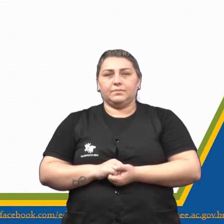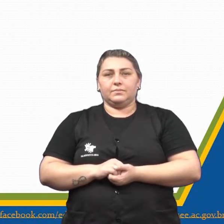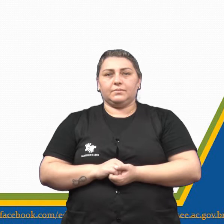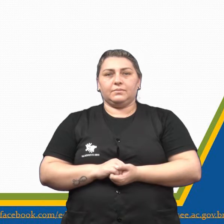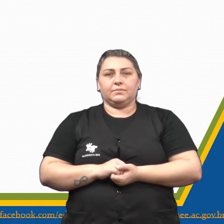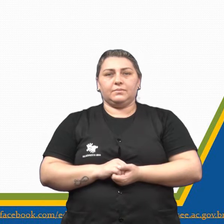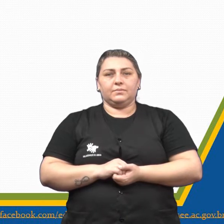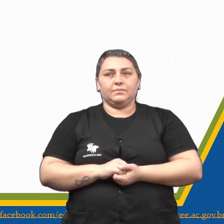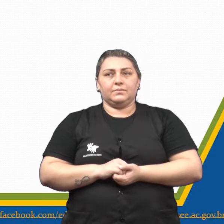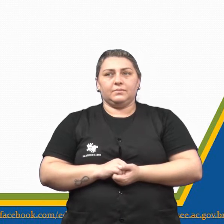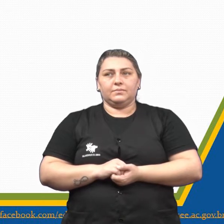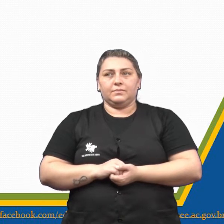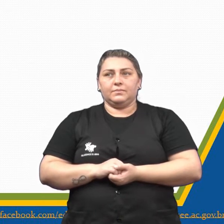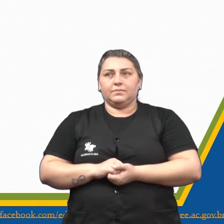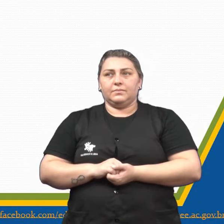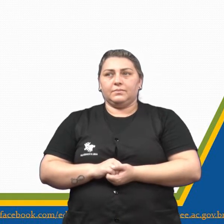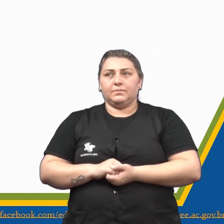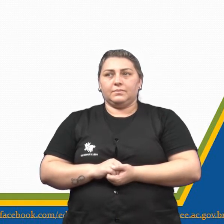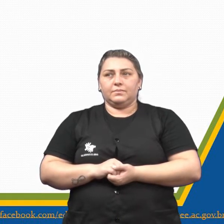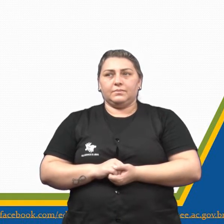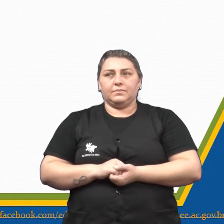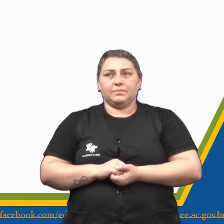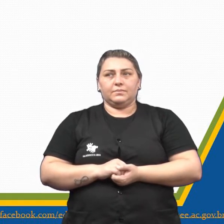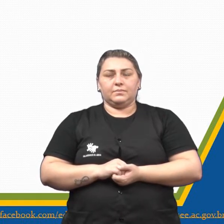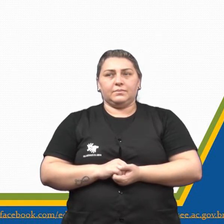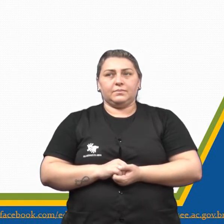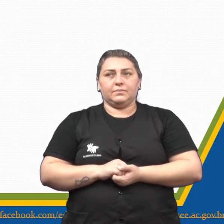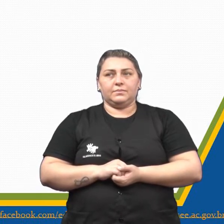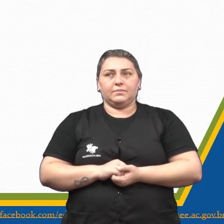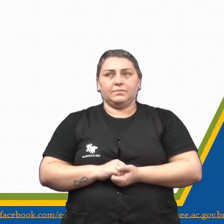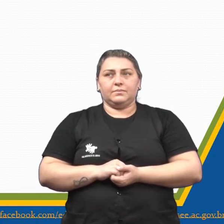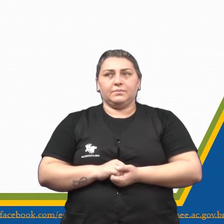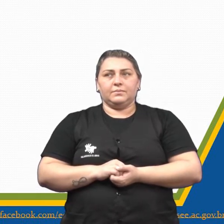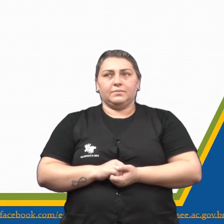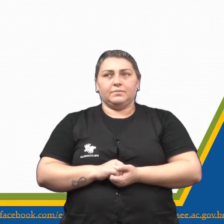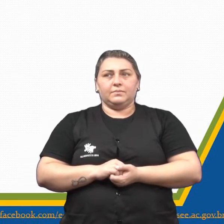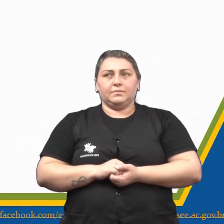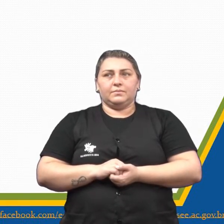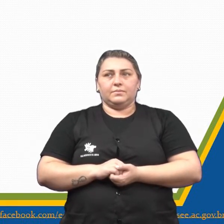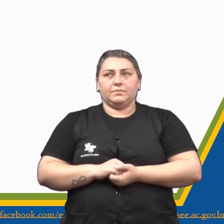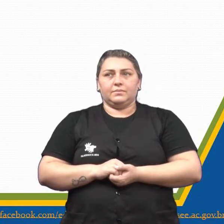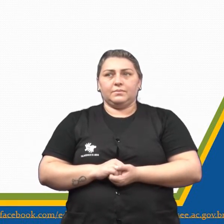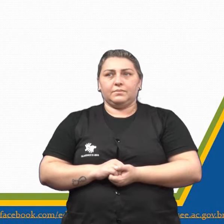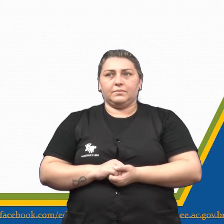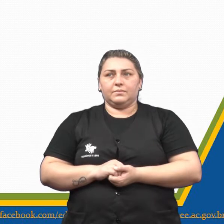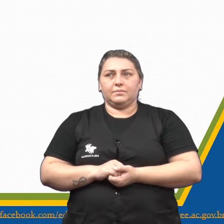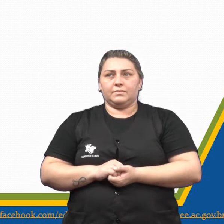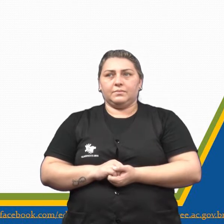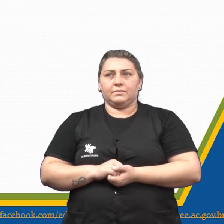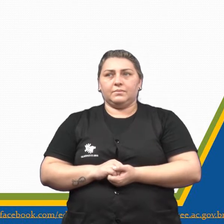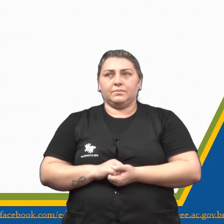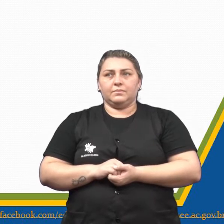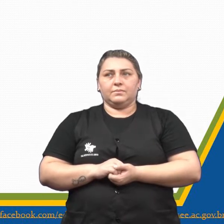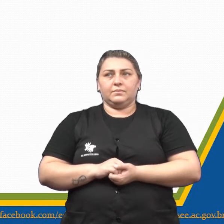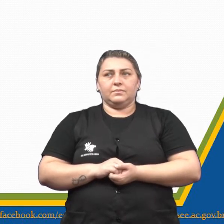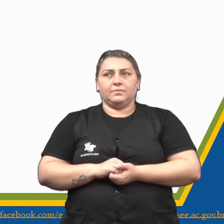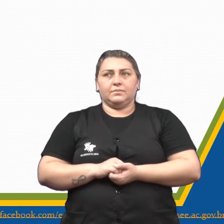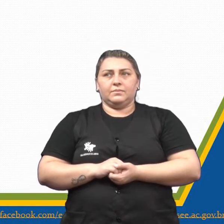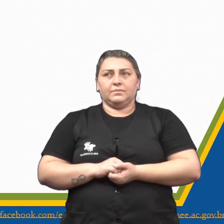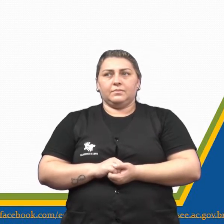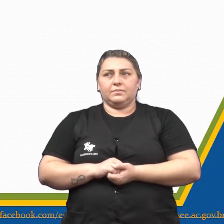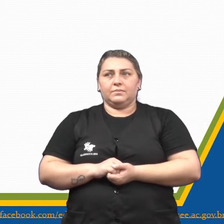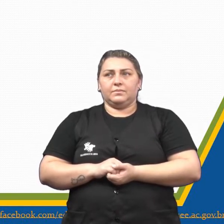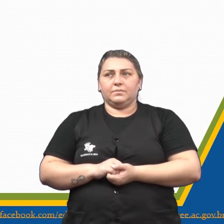Segunda palavra, terceira palavra, perdão, que está aí grifada, né? Eu tenho ferozes e apesadumbrados. Porque o elefante estava